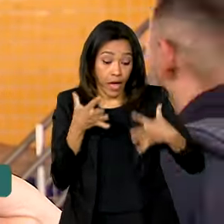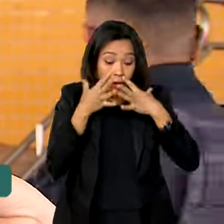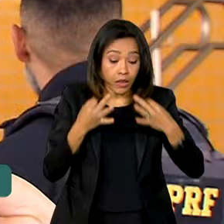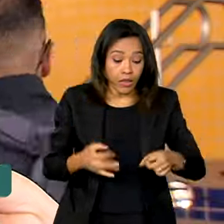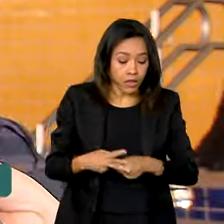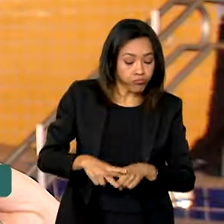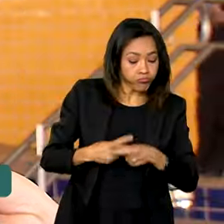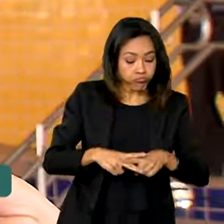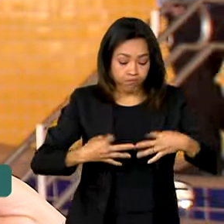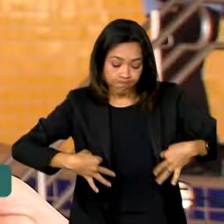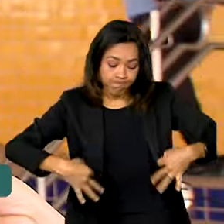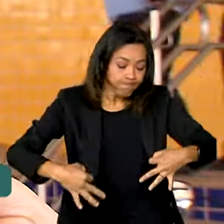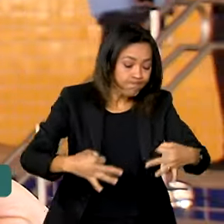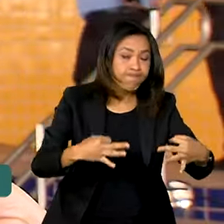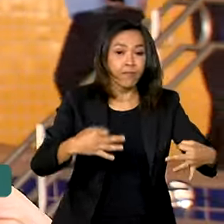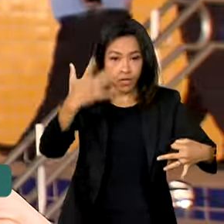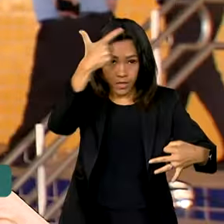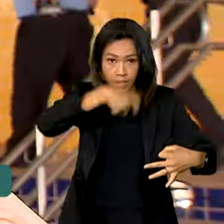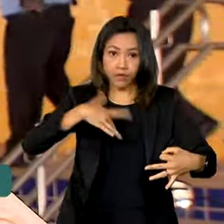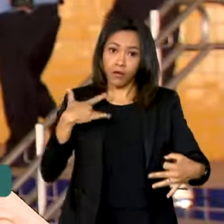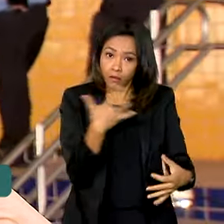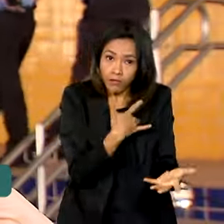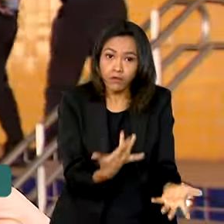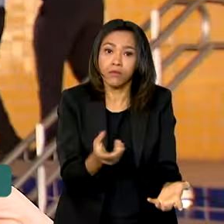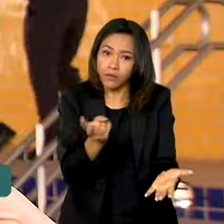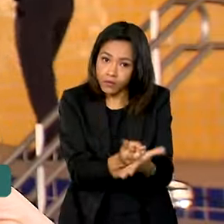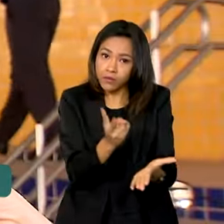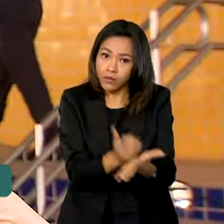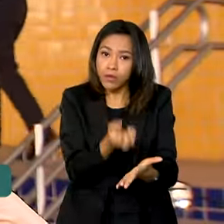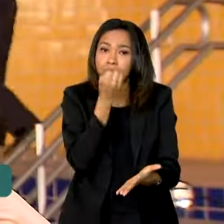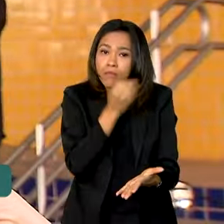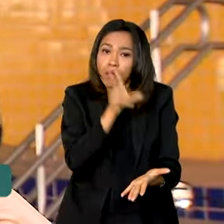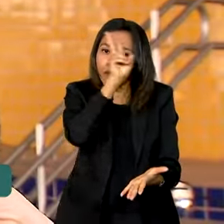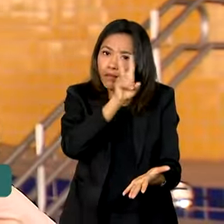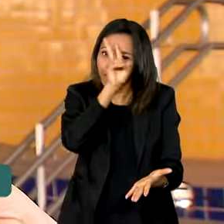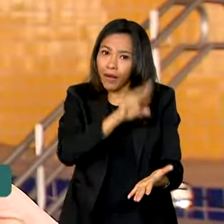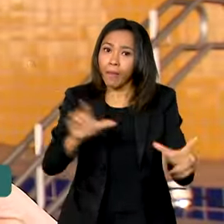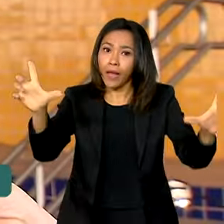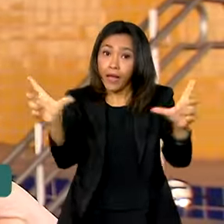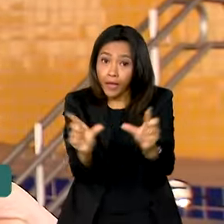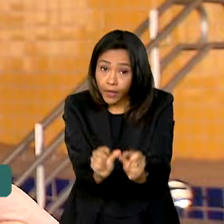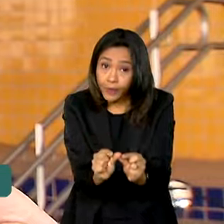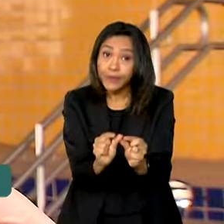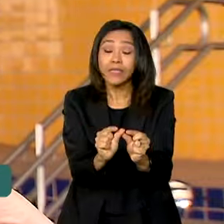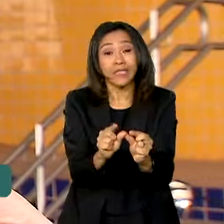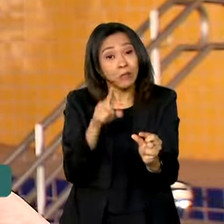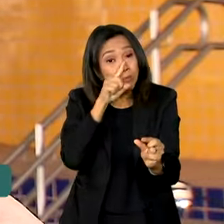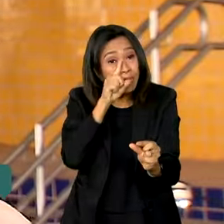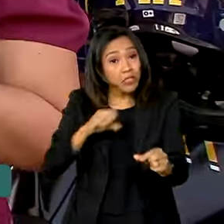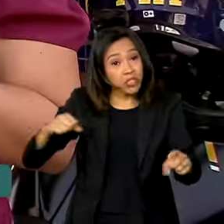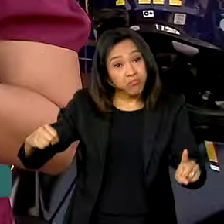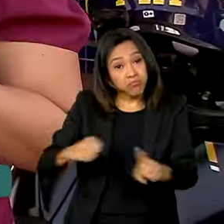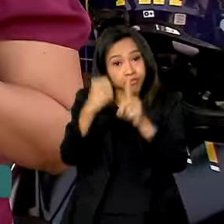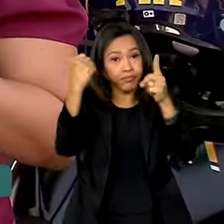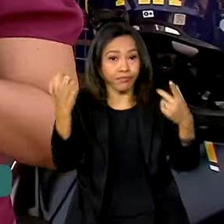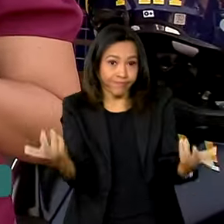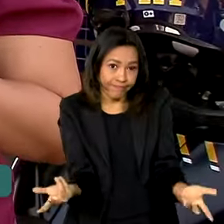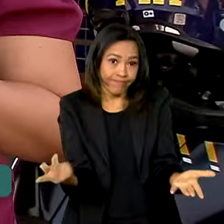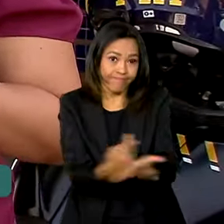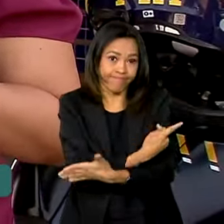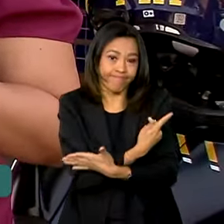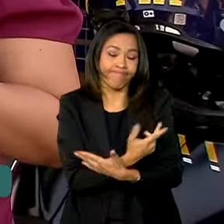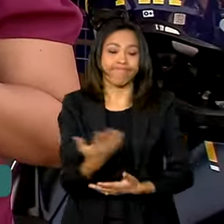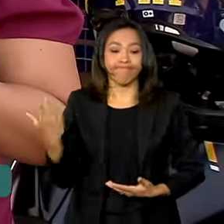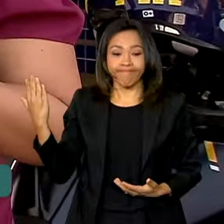condição de saúde do próprio condutor. É bom estar sempre relembrando isso para minimizar a chance de envolvimento de um acidente, né? O foco